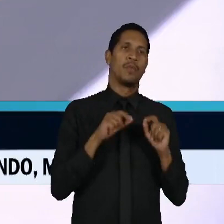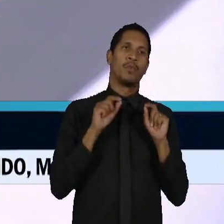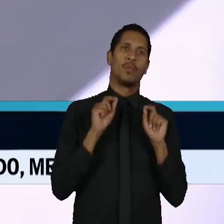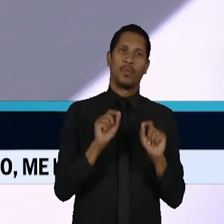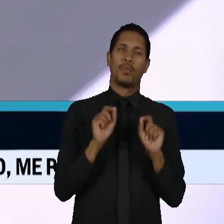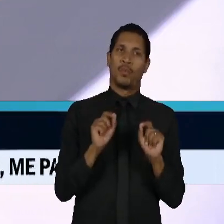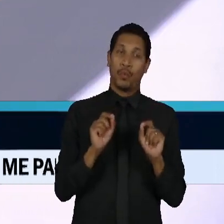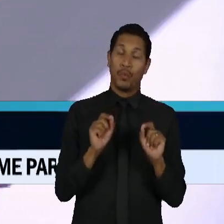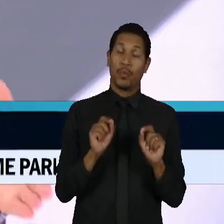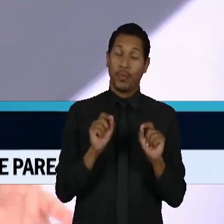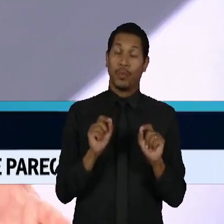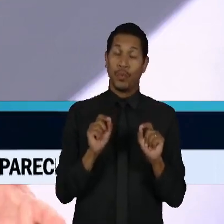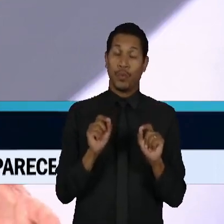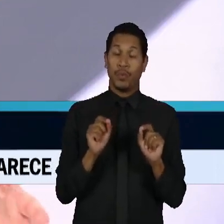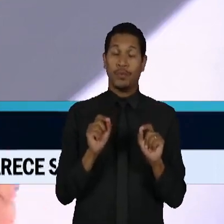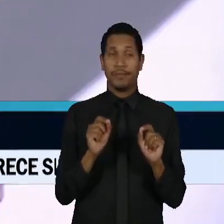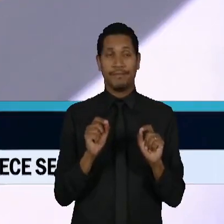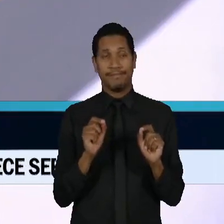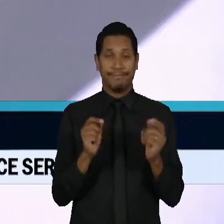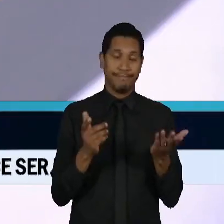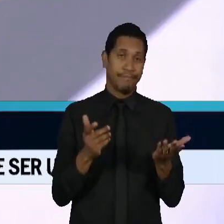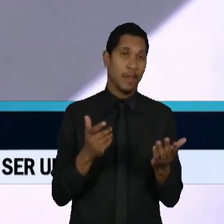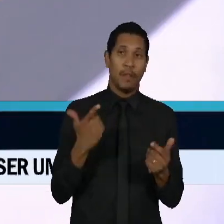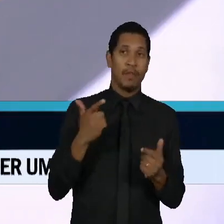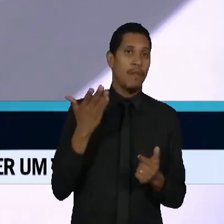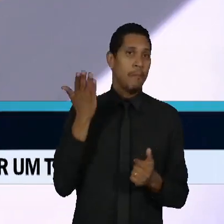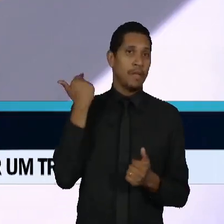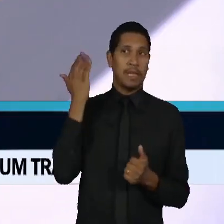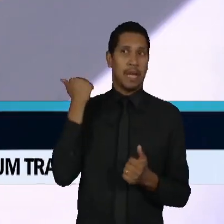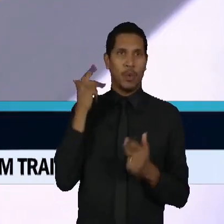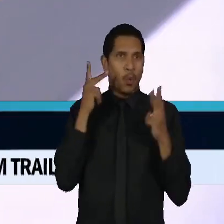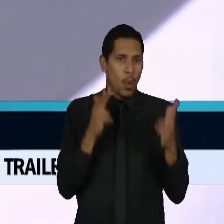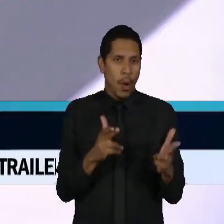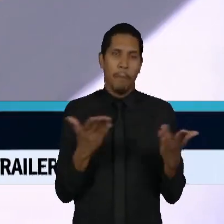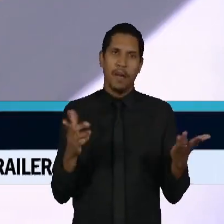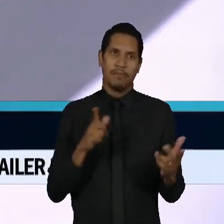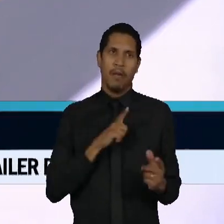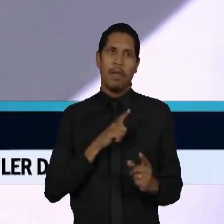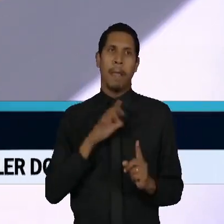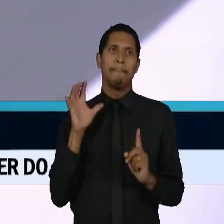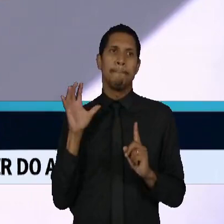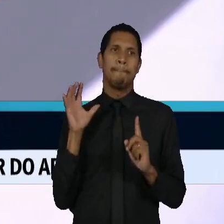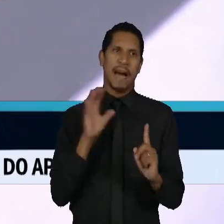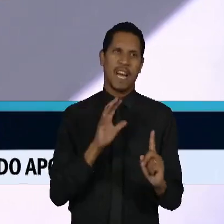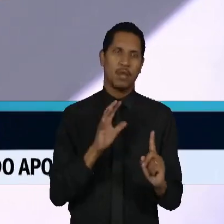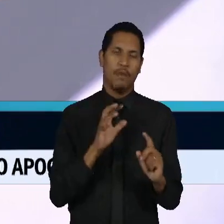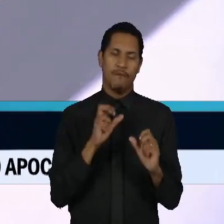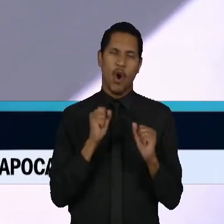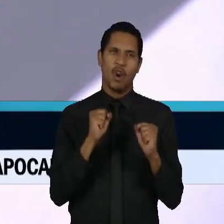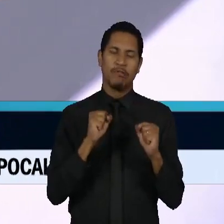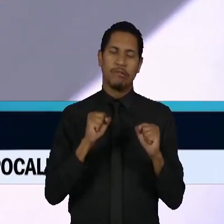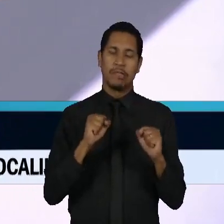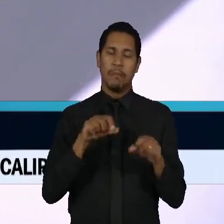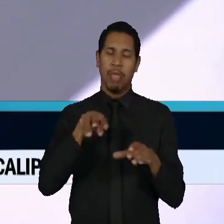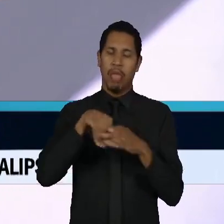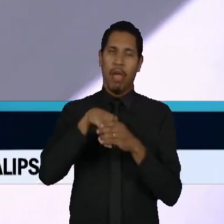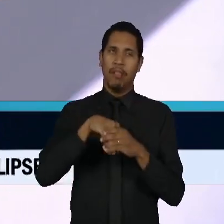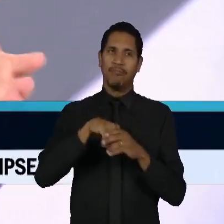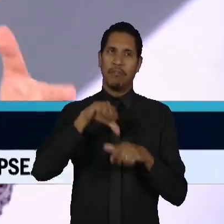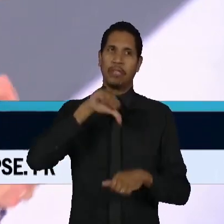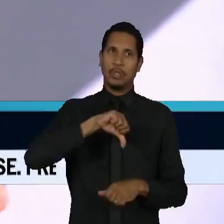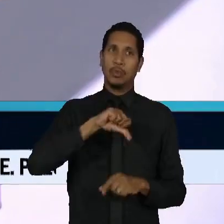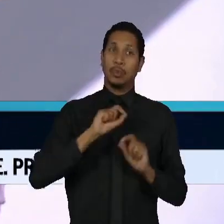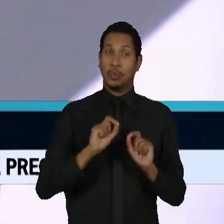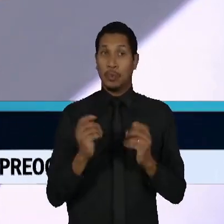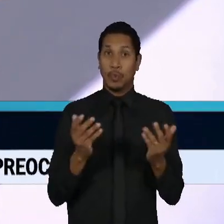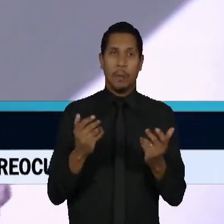não só sem precedentes, mas também tem aí impactos bastante fortes internos. E